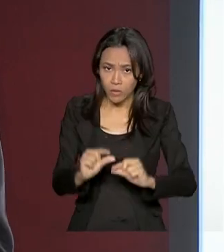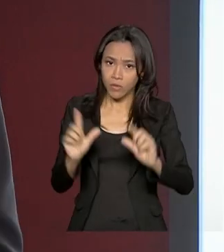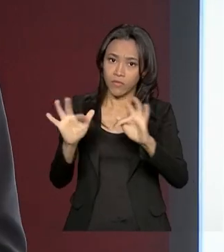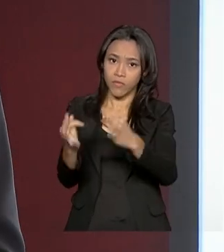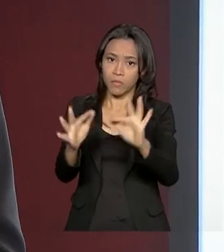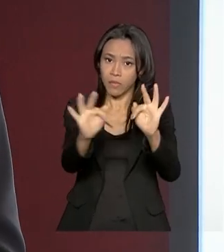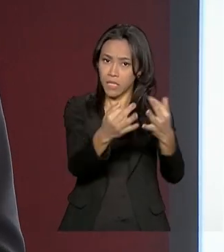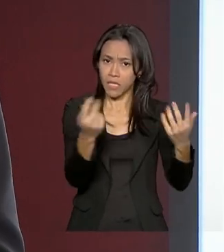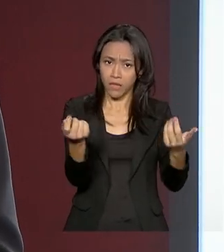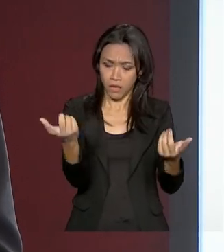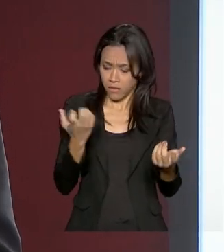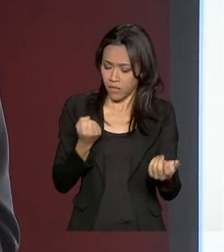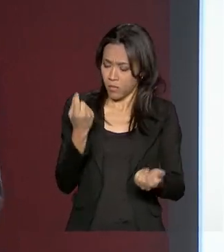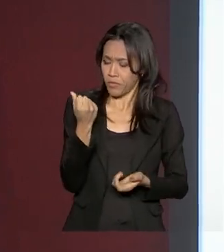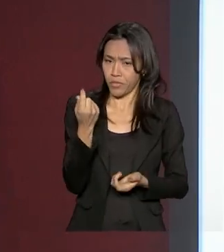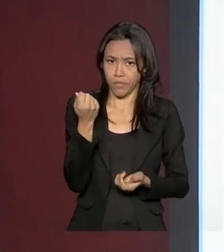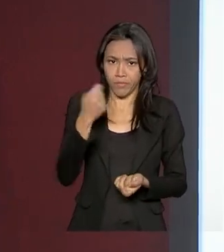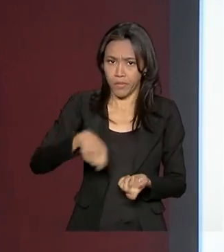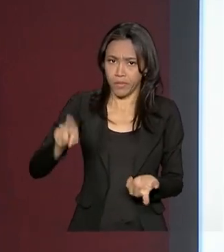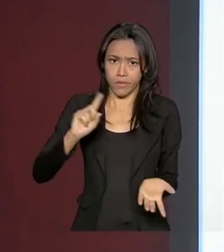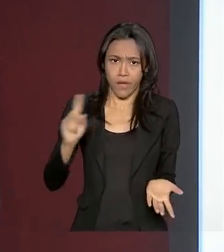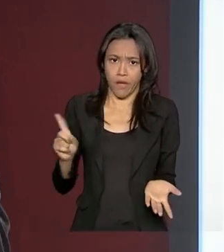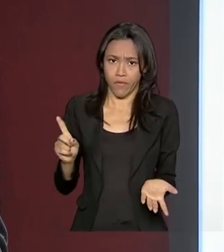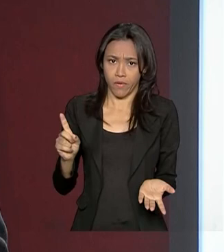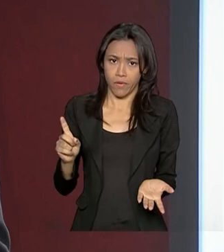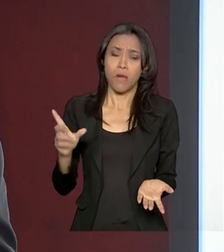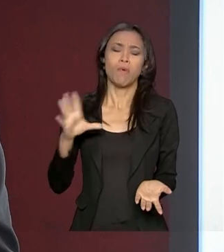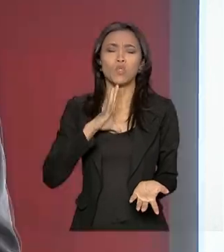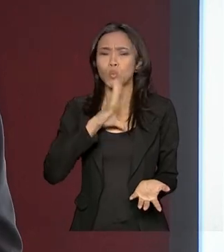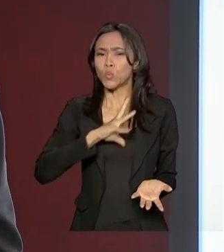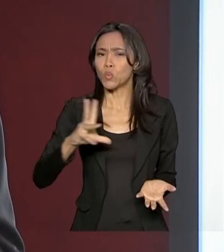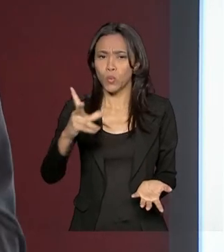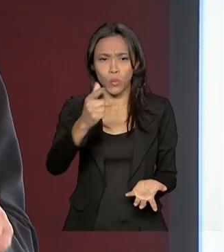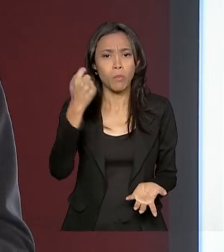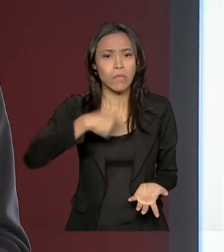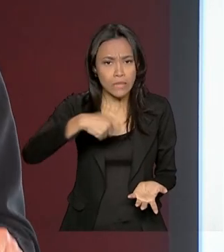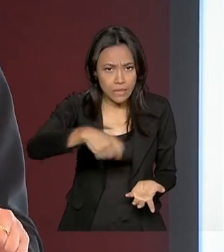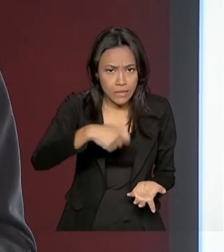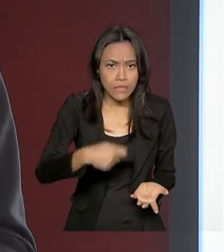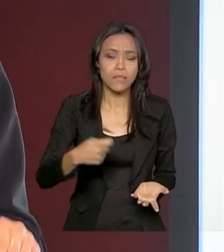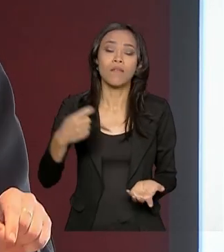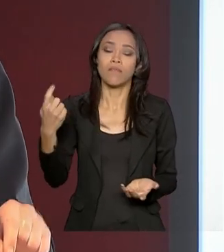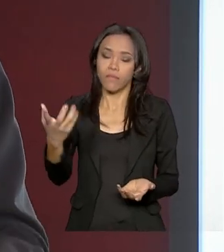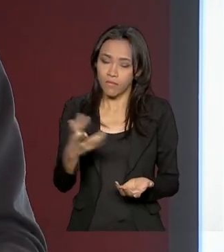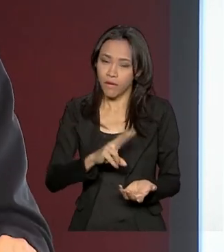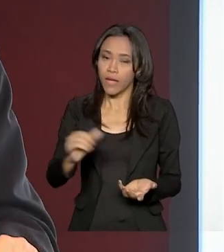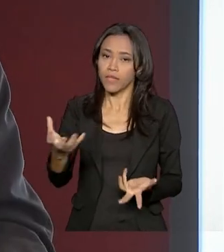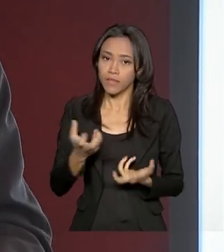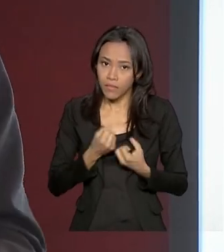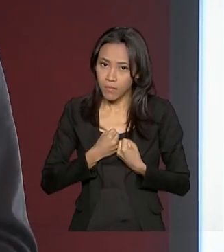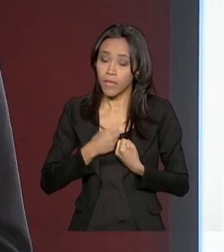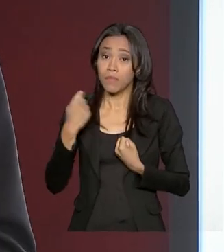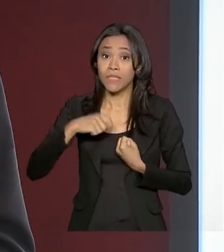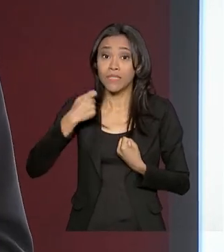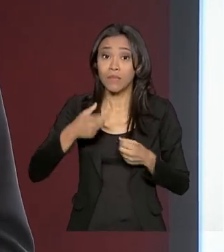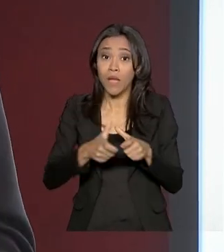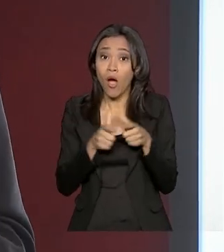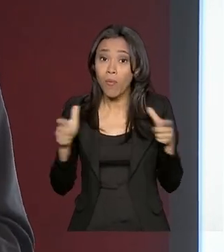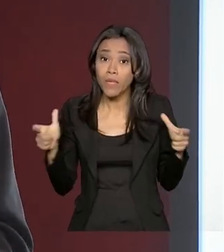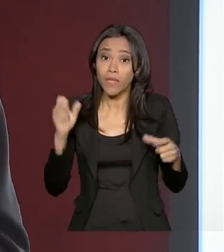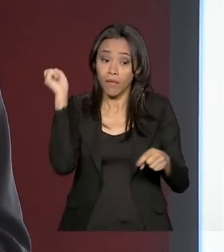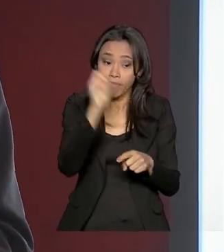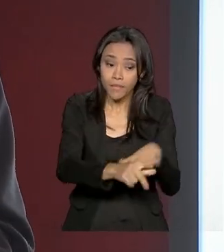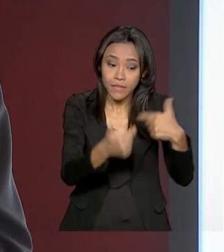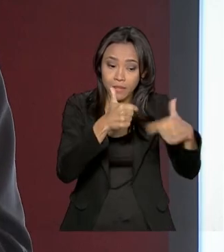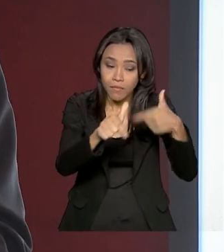ganhando sem precisar. Mas está lá, todo mundo que precisa está recebendo. O nós precisamos é aumentar o número de pessoas empregadas. Nós